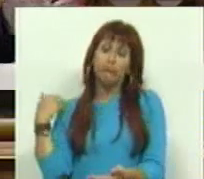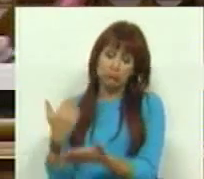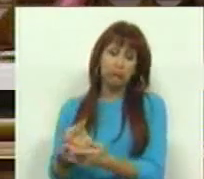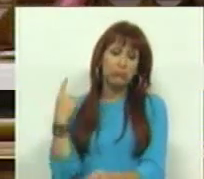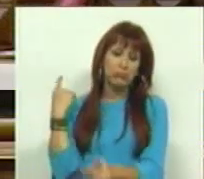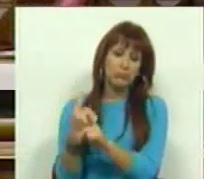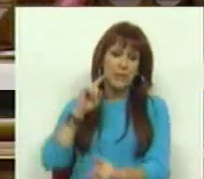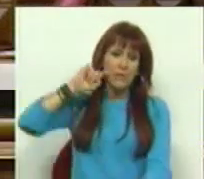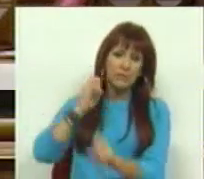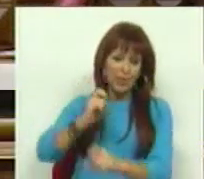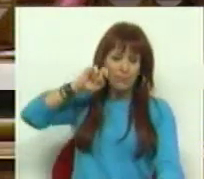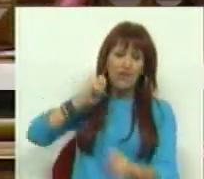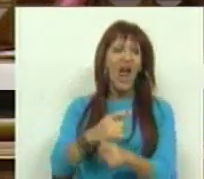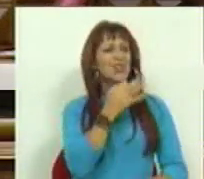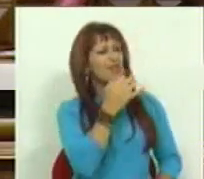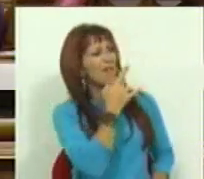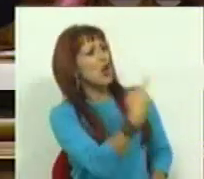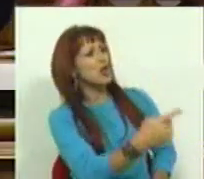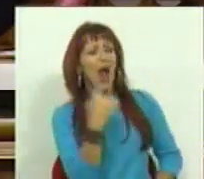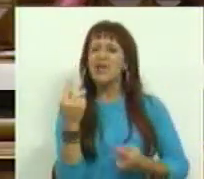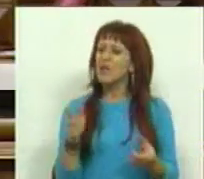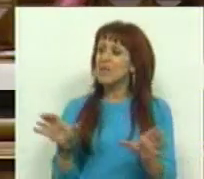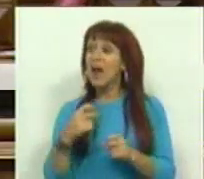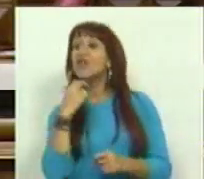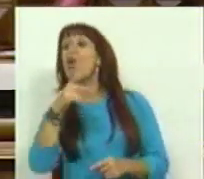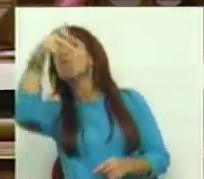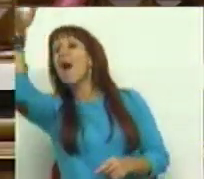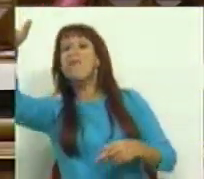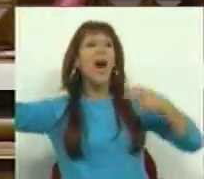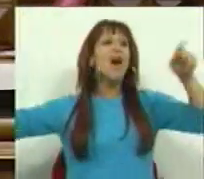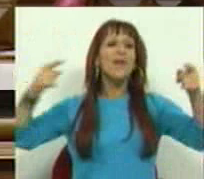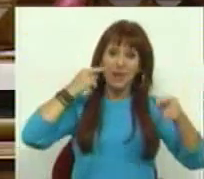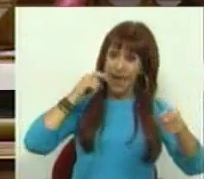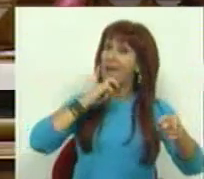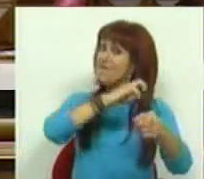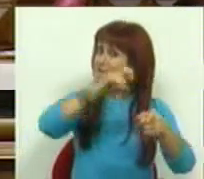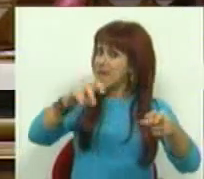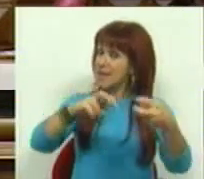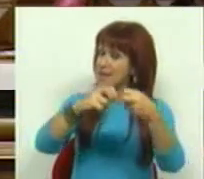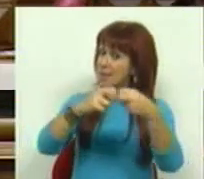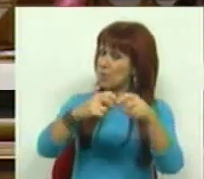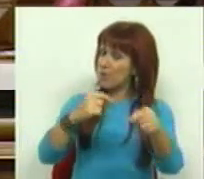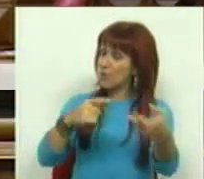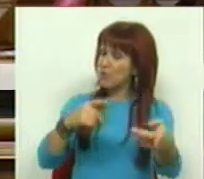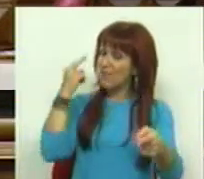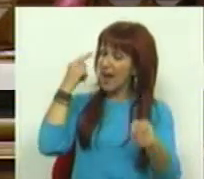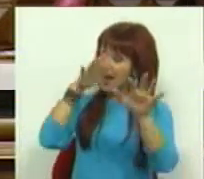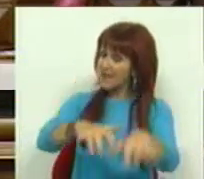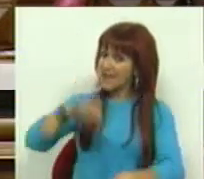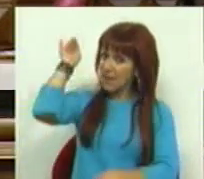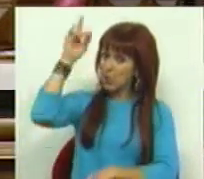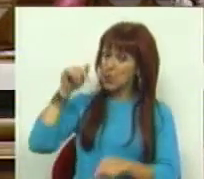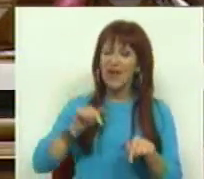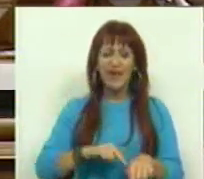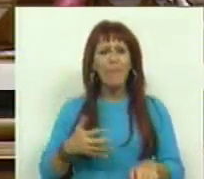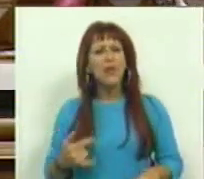a insistir. E às vezes falamos sozinhos, outras vezes há mais vozes lá fora que chamam a atenção para os problemas que vêem na Assembleia da República.